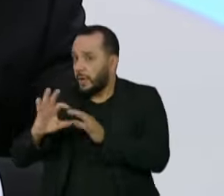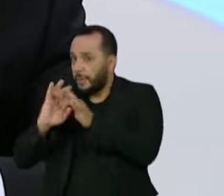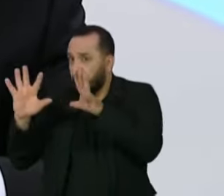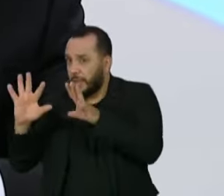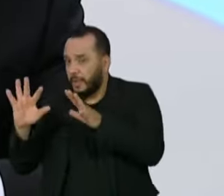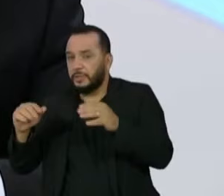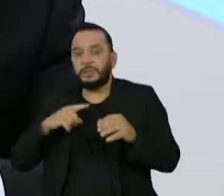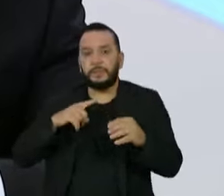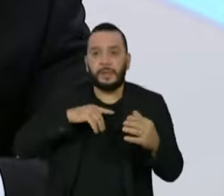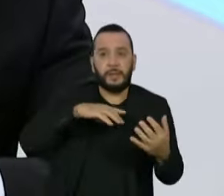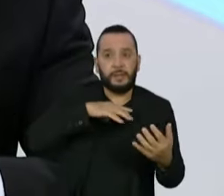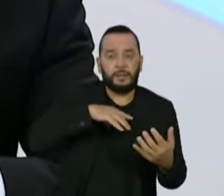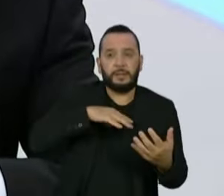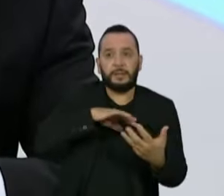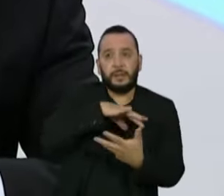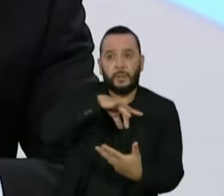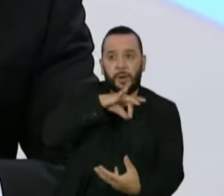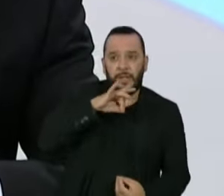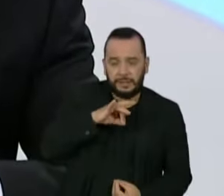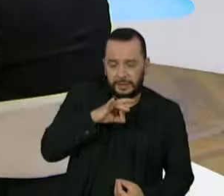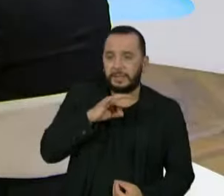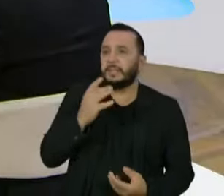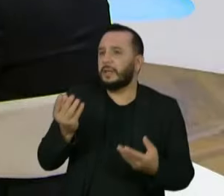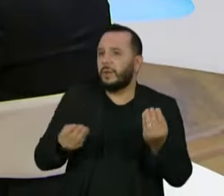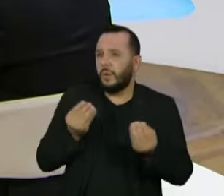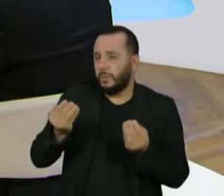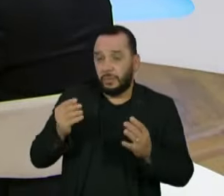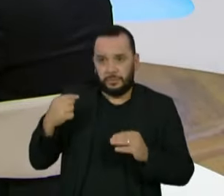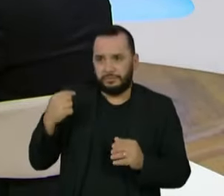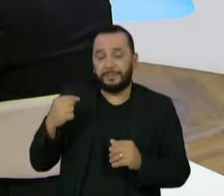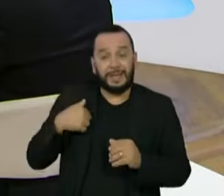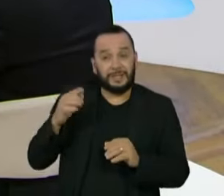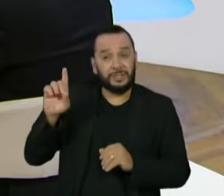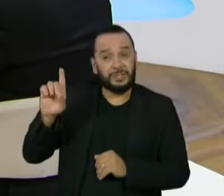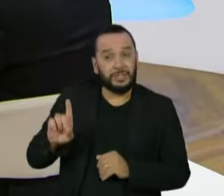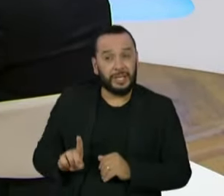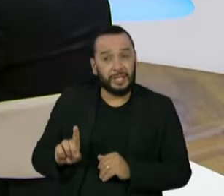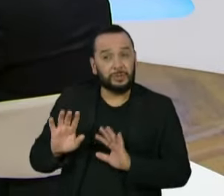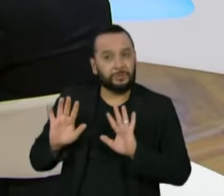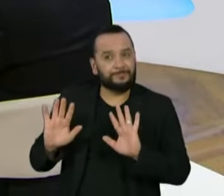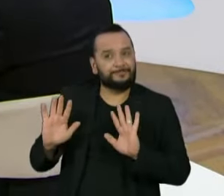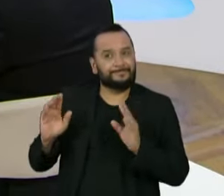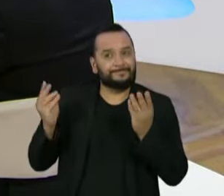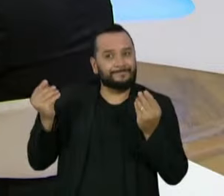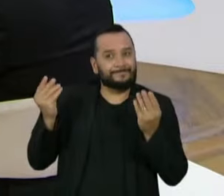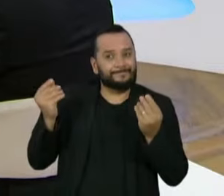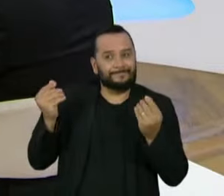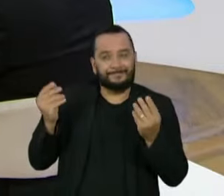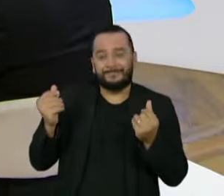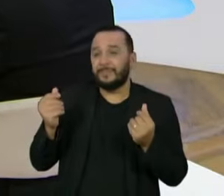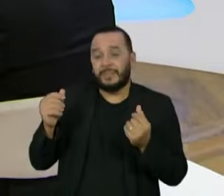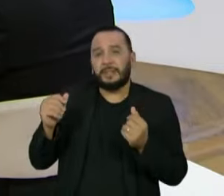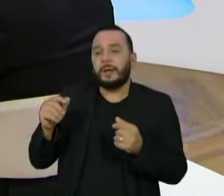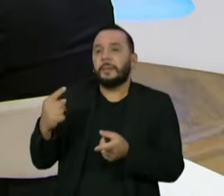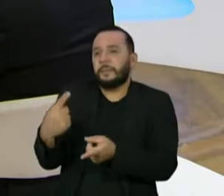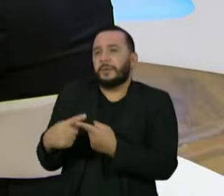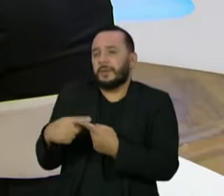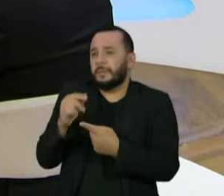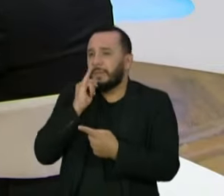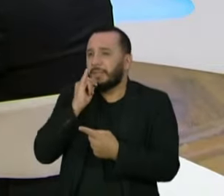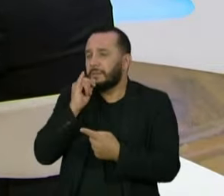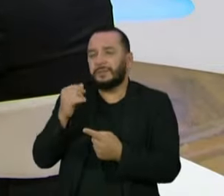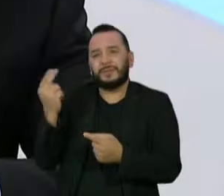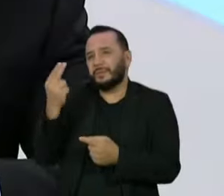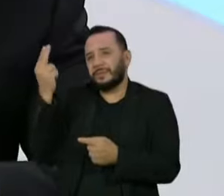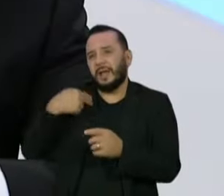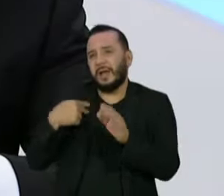não existe ilimitadamente e o projeto que nós votamos no Senado não entra no mérito do conteúdo das manifestações, porque é muito difícil, a gente não